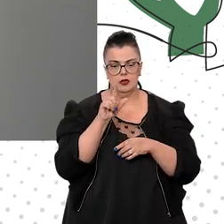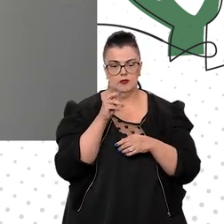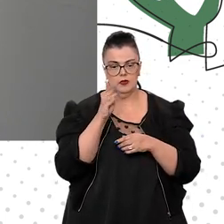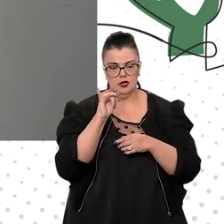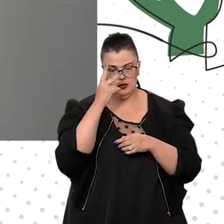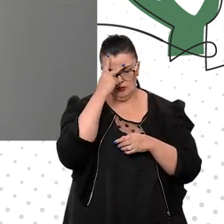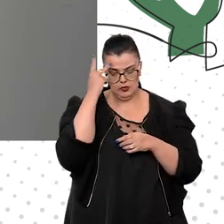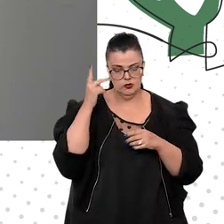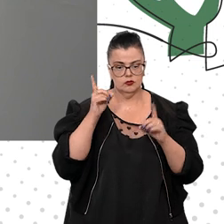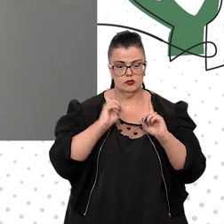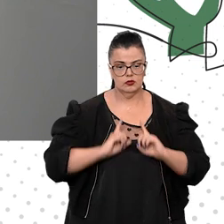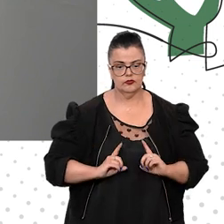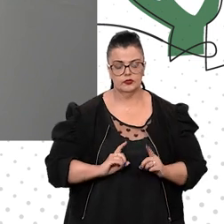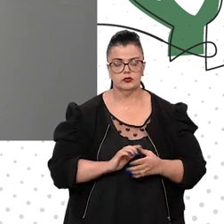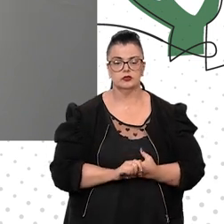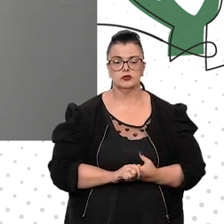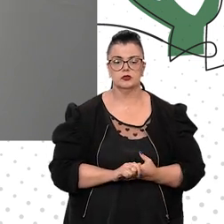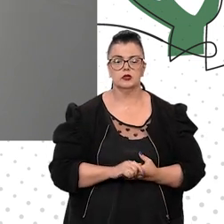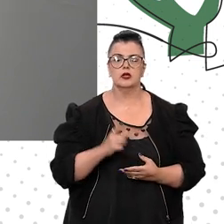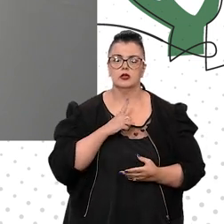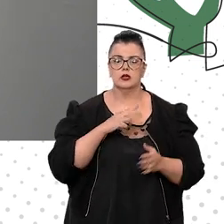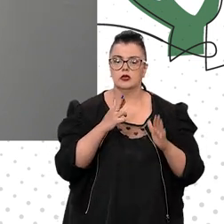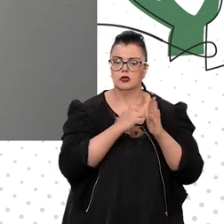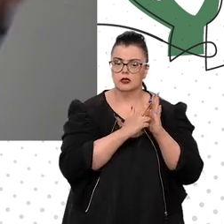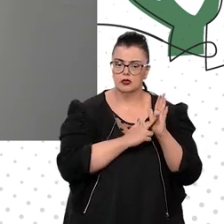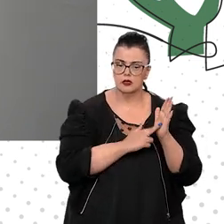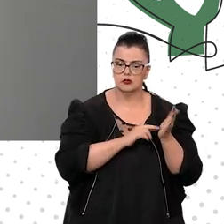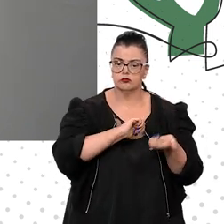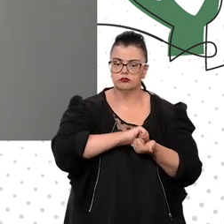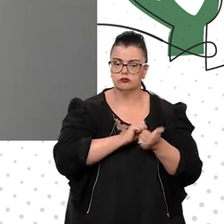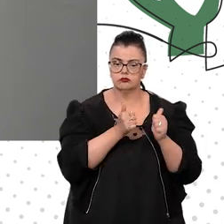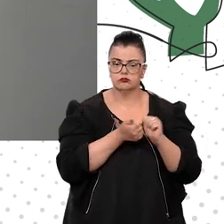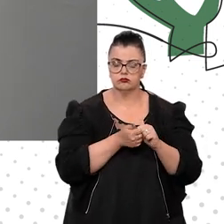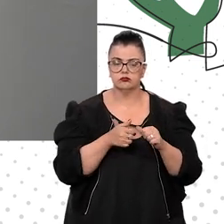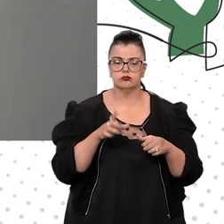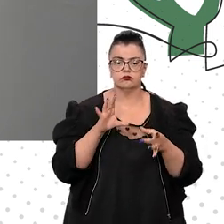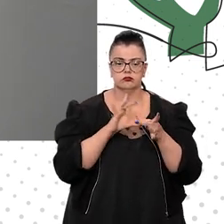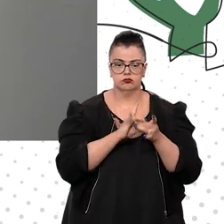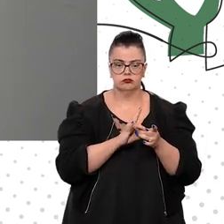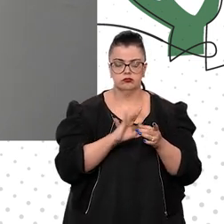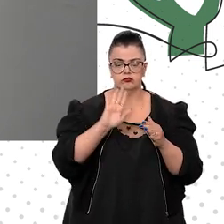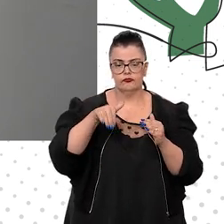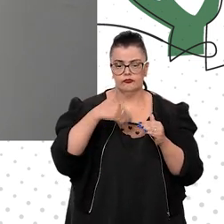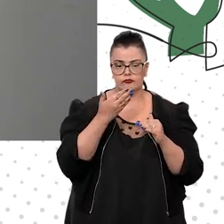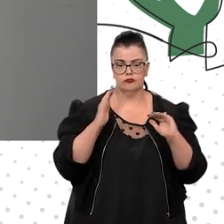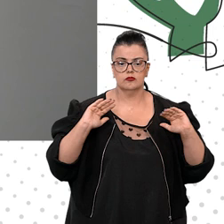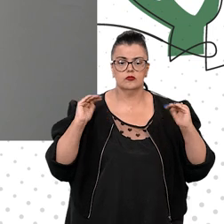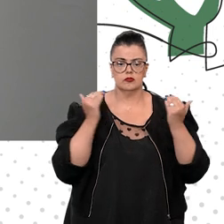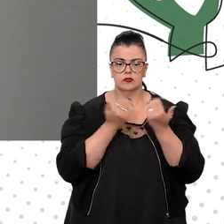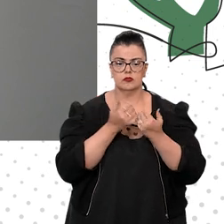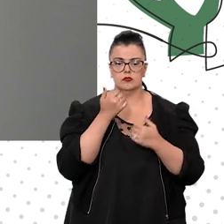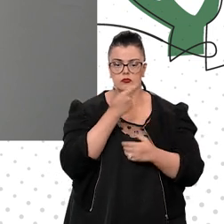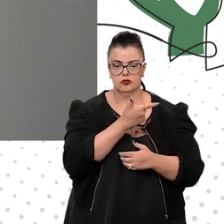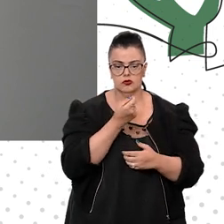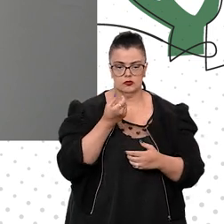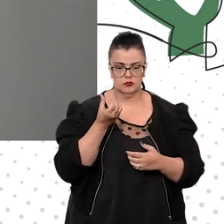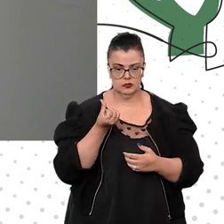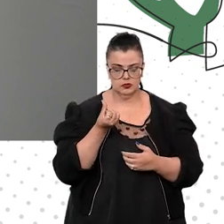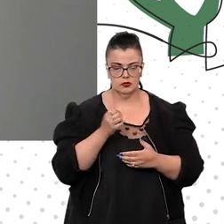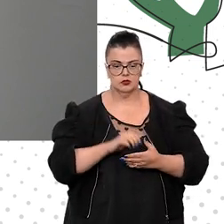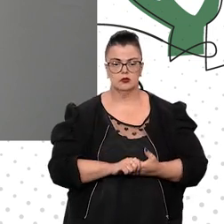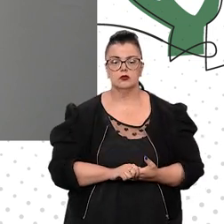deficiência, que veio, de algum modo, regulamentar a nossa Convenção Internacional de 2006. Essa